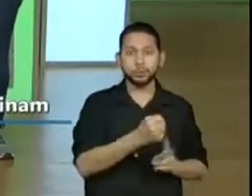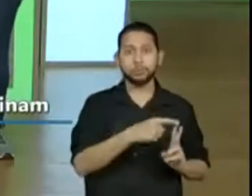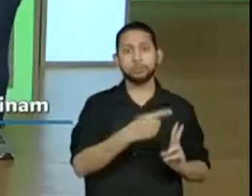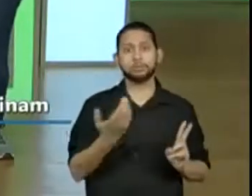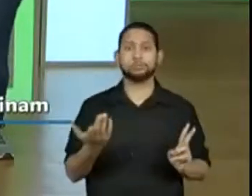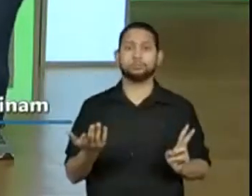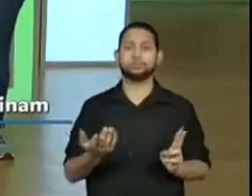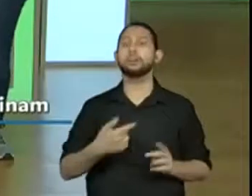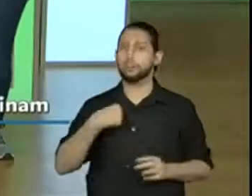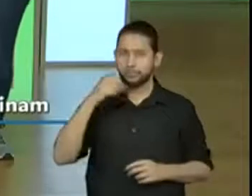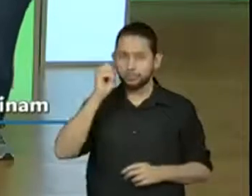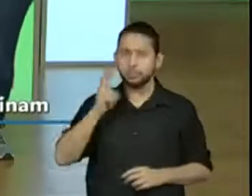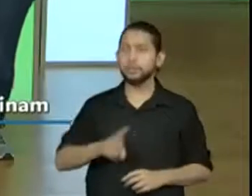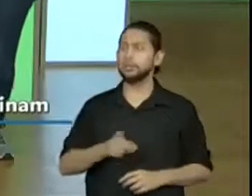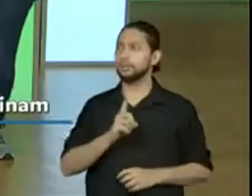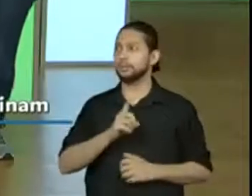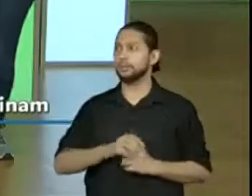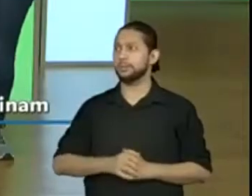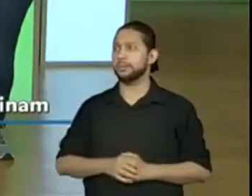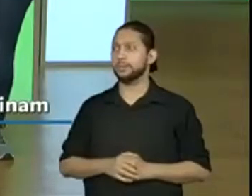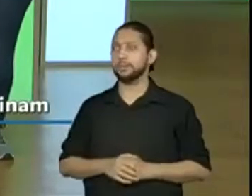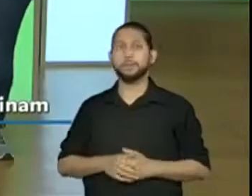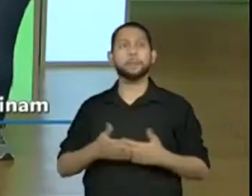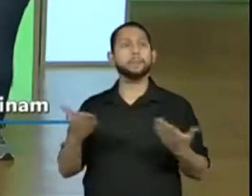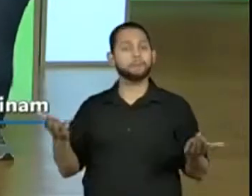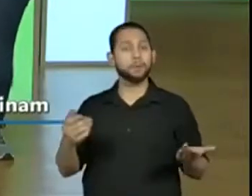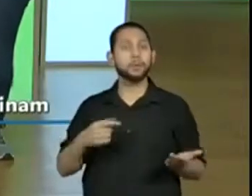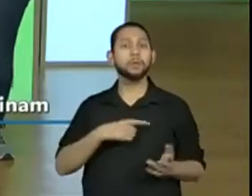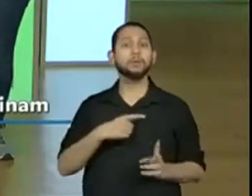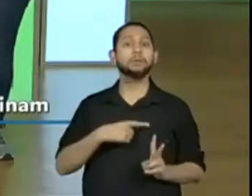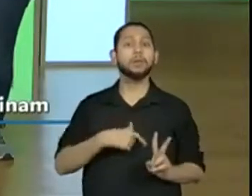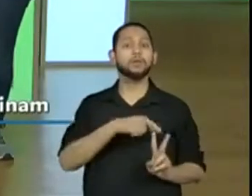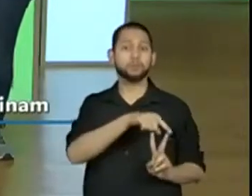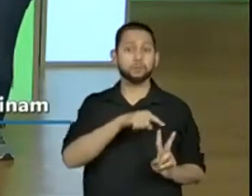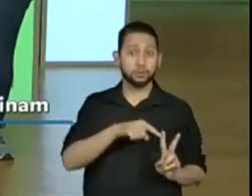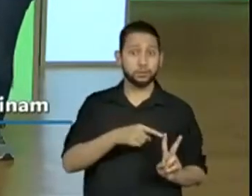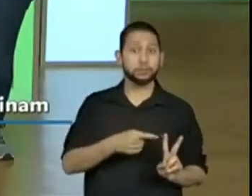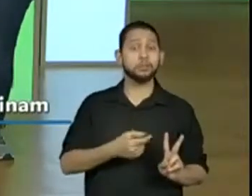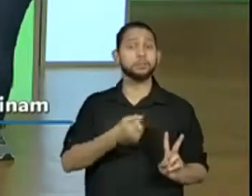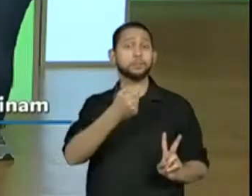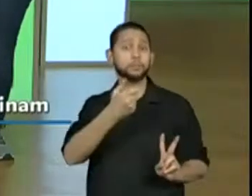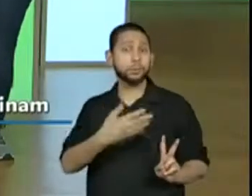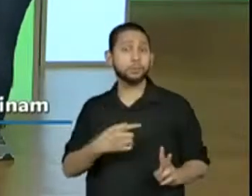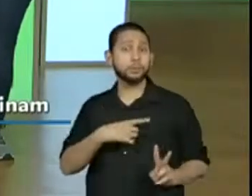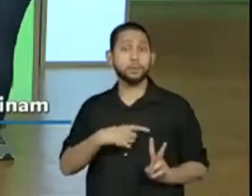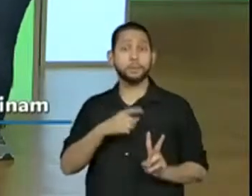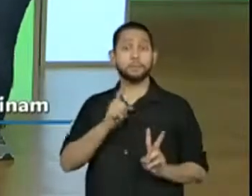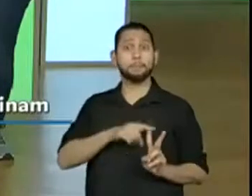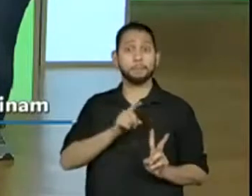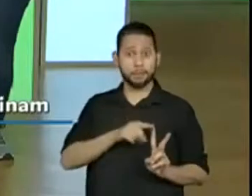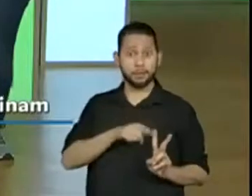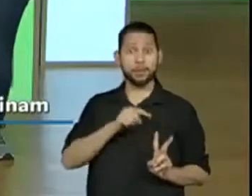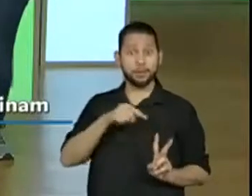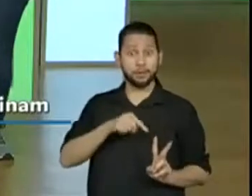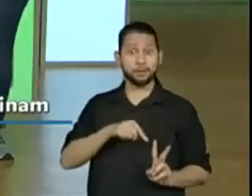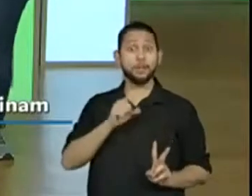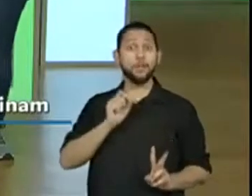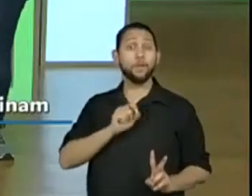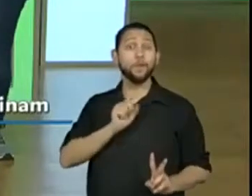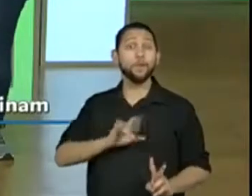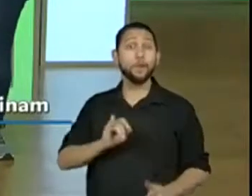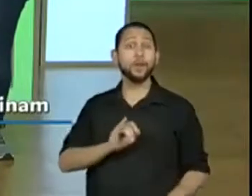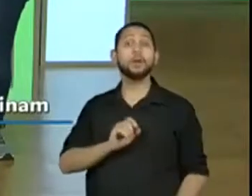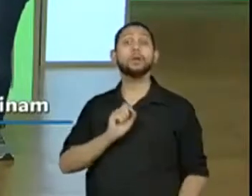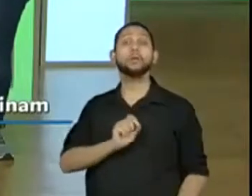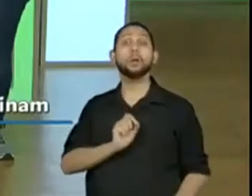E aí, então, essas foram as características que vocês levantaram, né? Do primeiro homem. E o segundo?